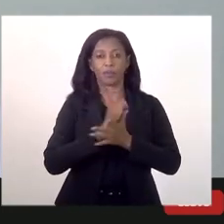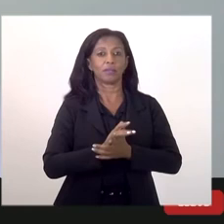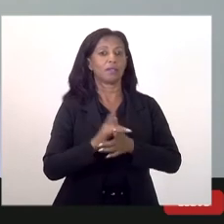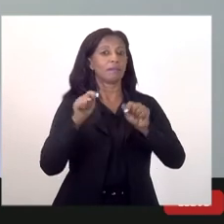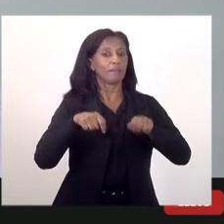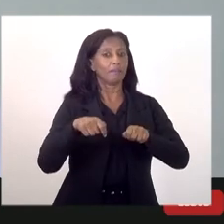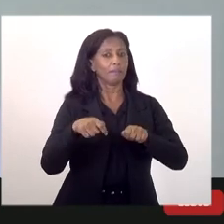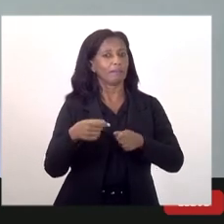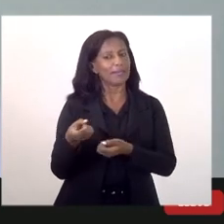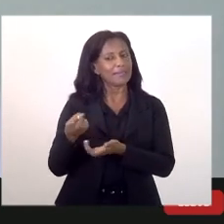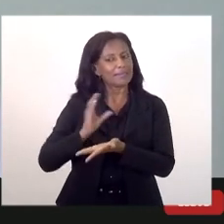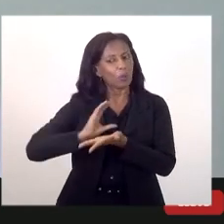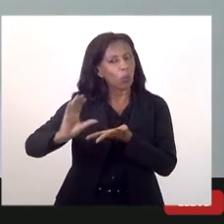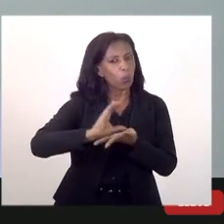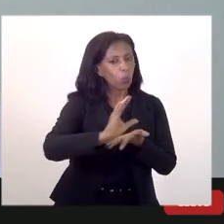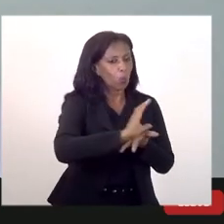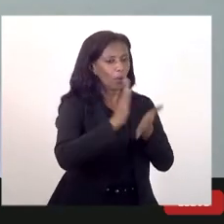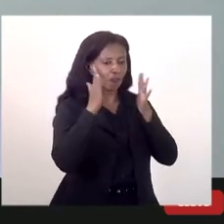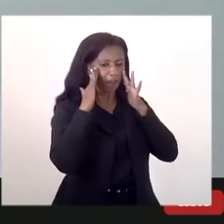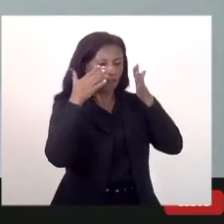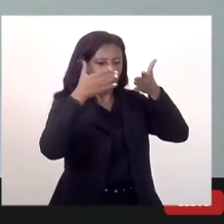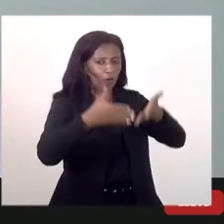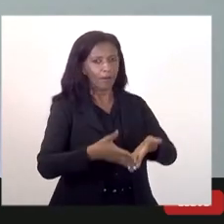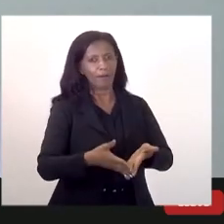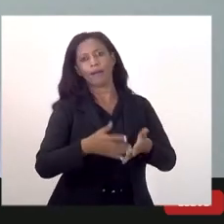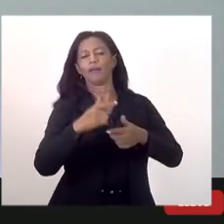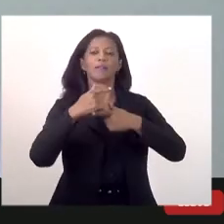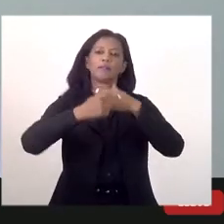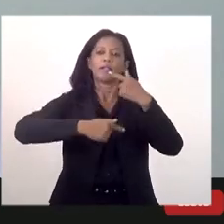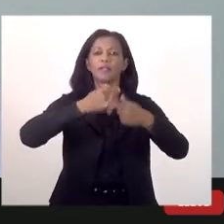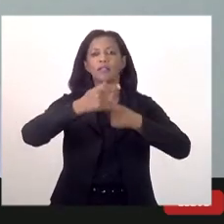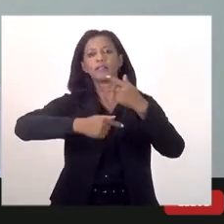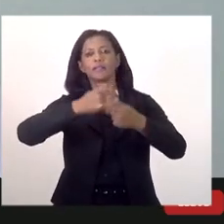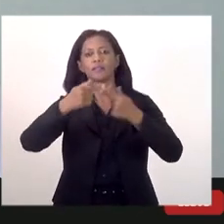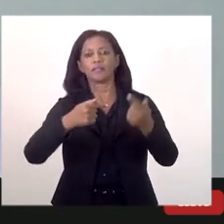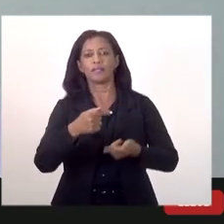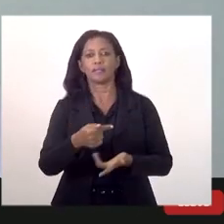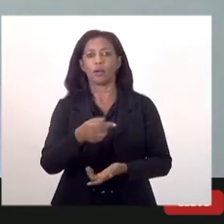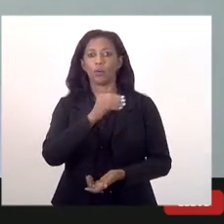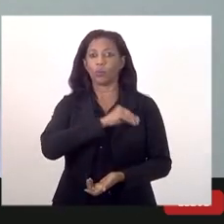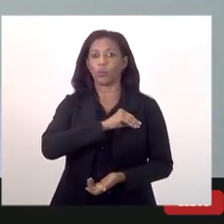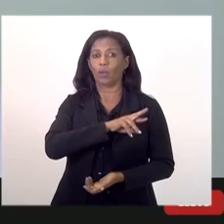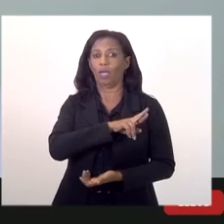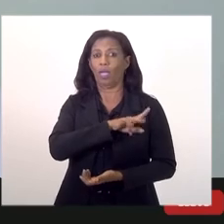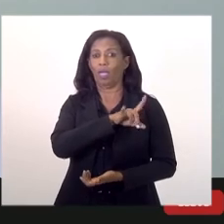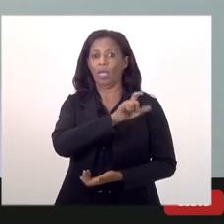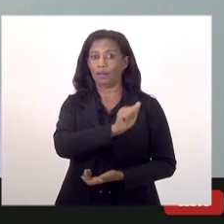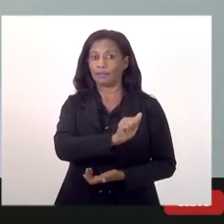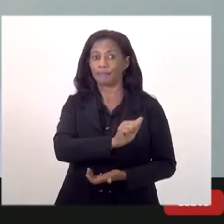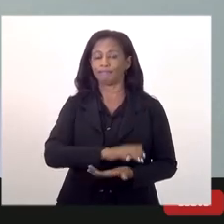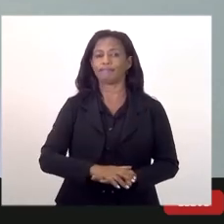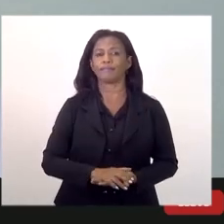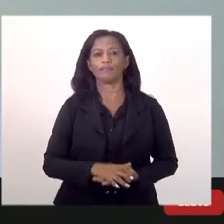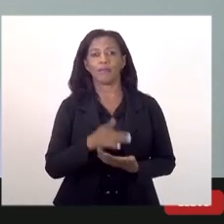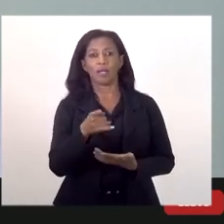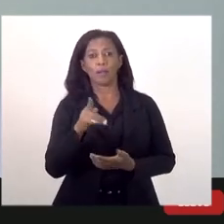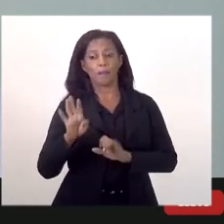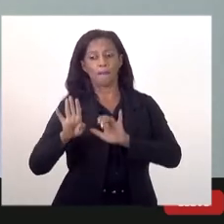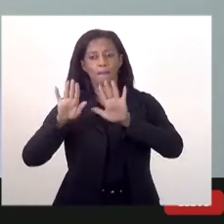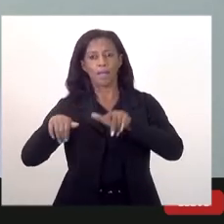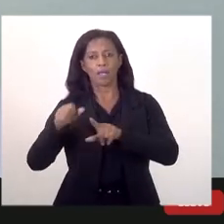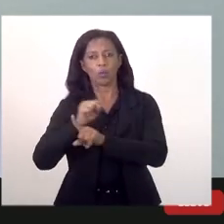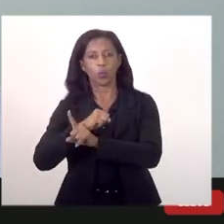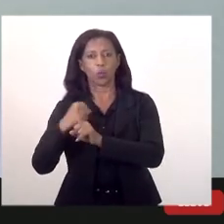investimentos sejam focalizados na geração de renda numa nova geração de renda no bem-estar